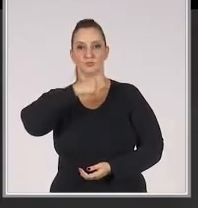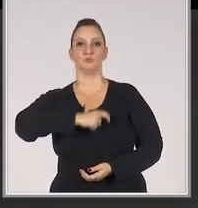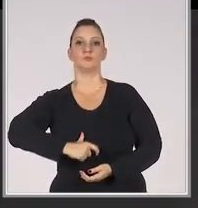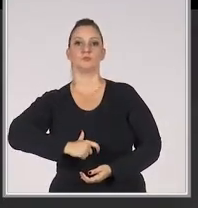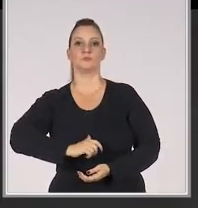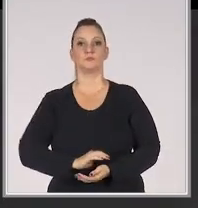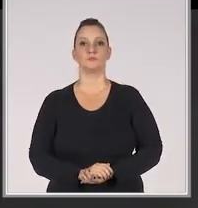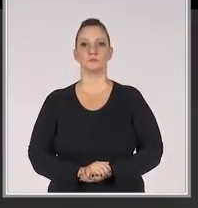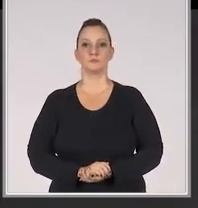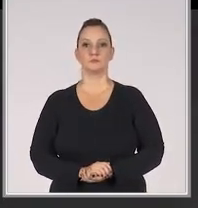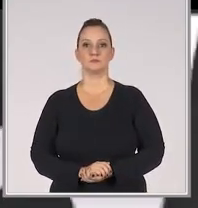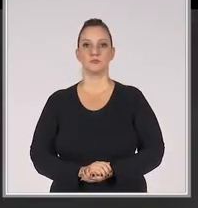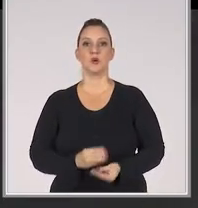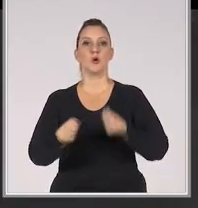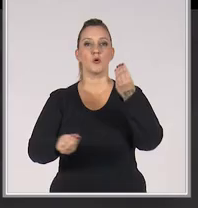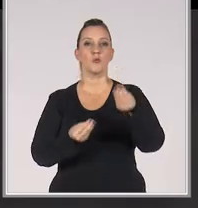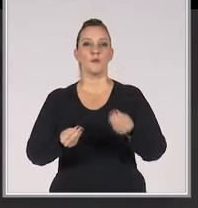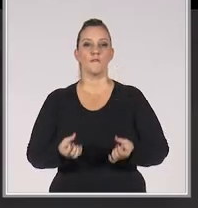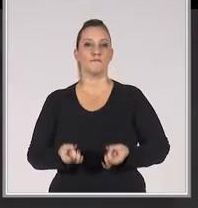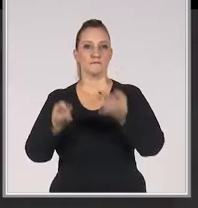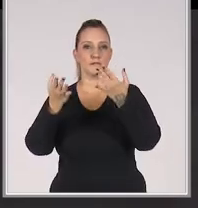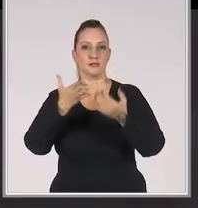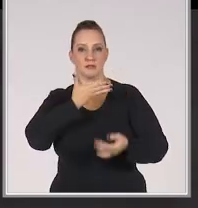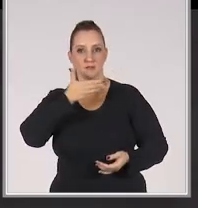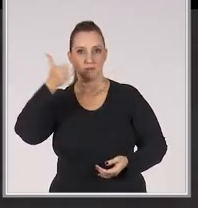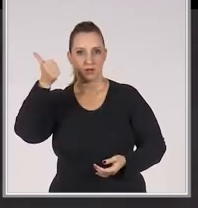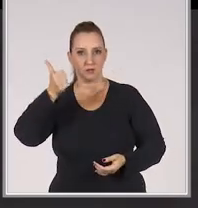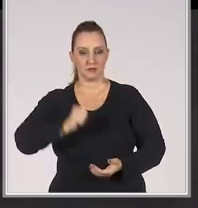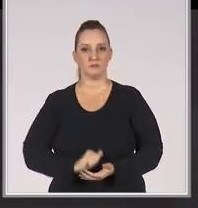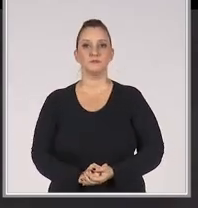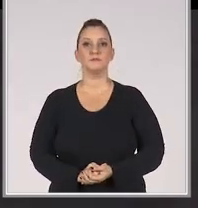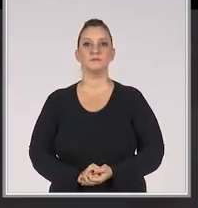Atitudes. Como vender melhor?